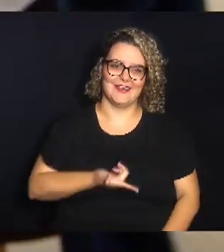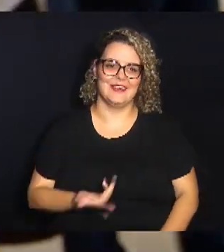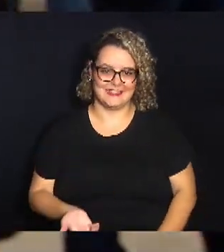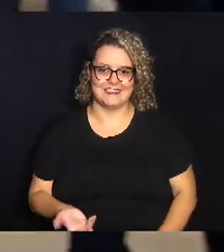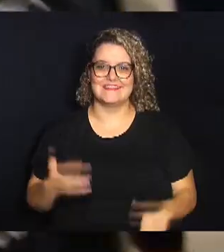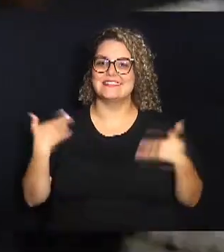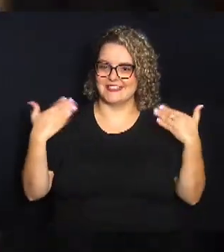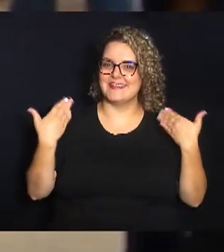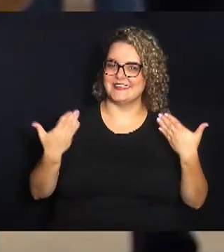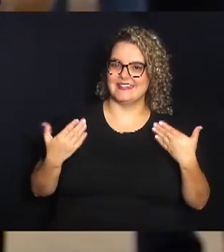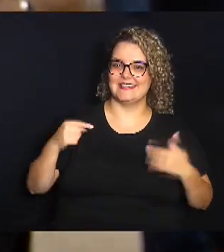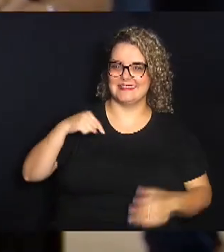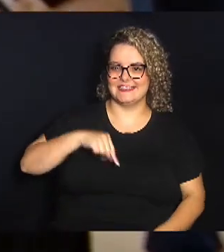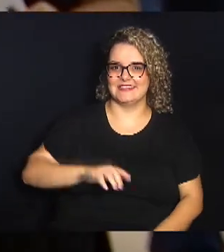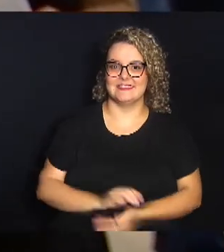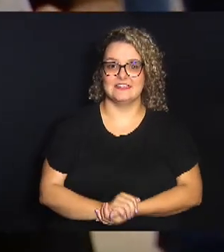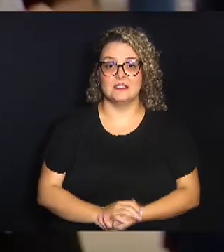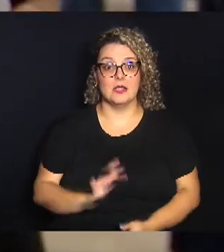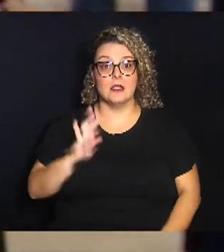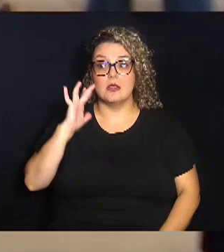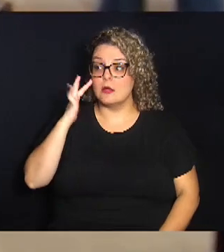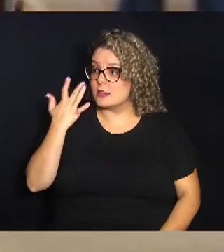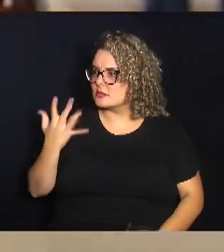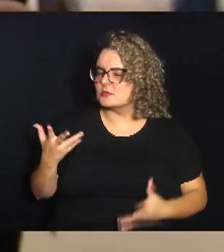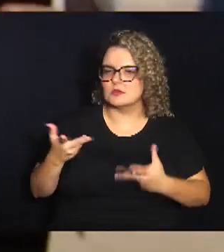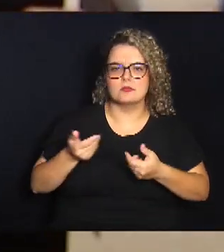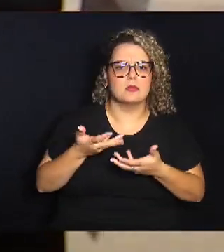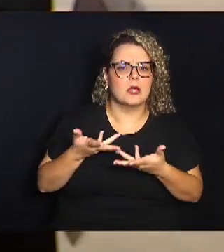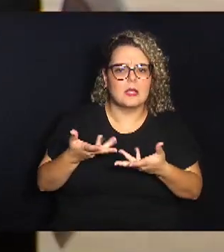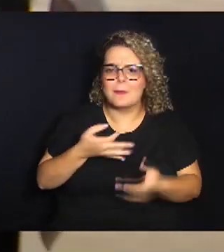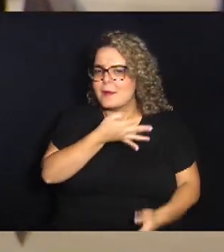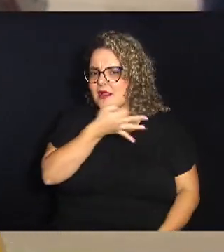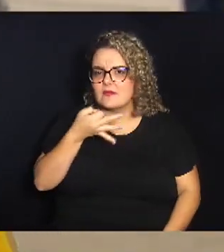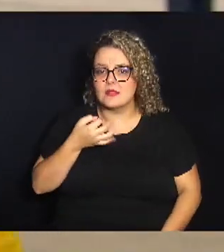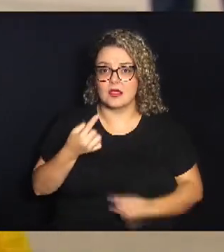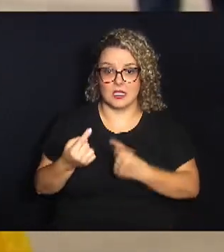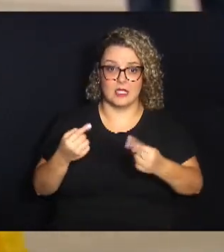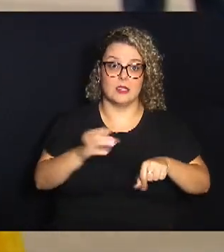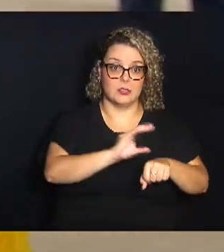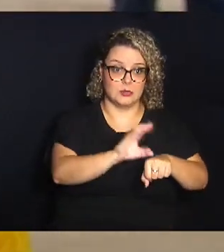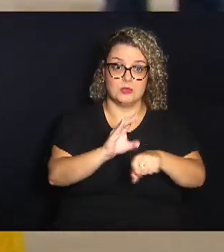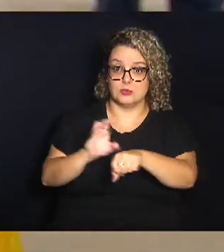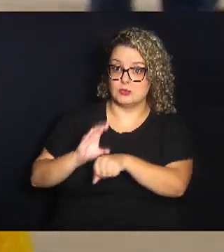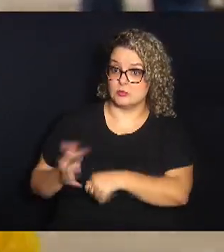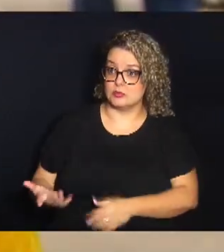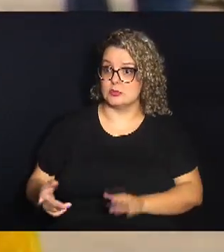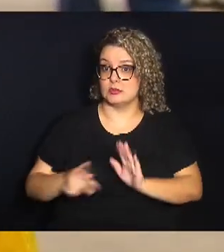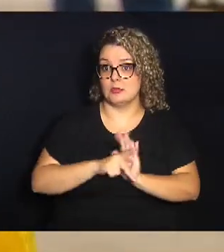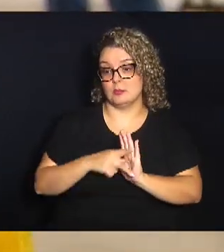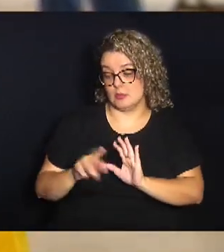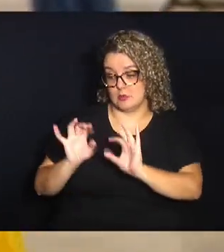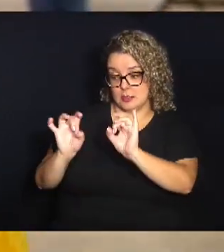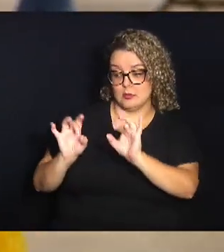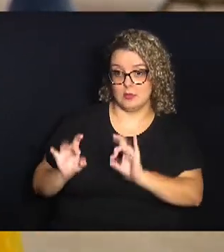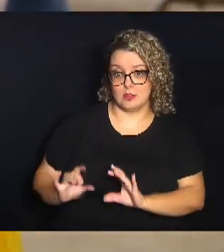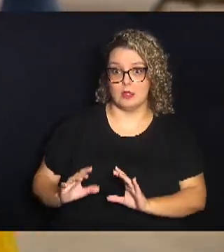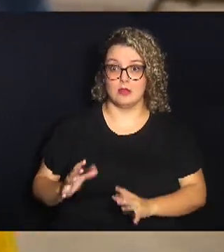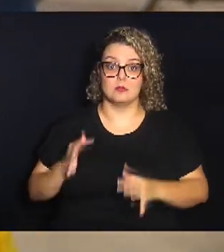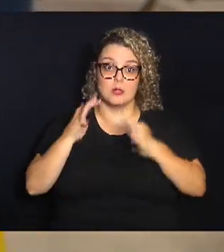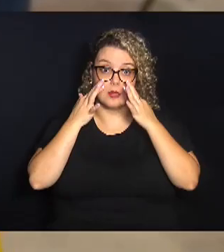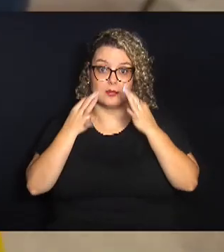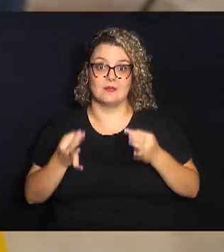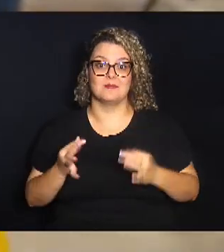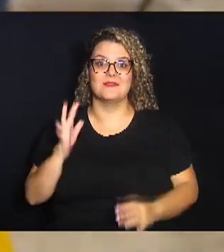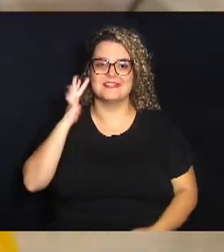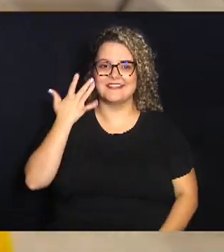é uma alegria imensa estar aqui. Eu estou achando tudo incrível, eu acho que assim, cada curso tem uma parte específica que chama muita atenção, mas